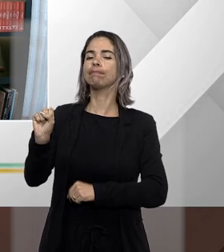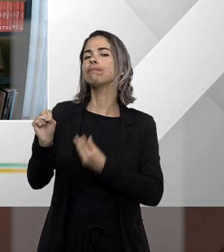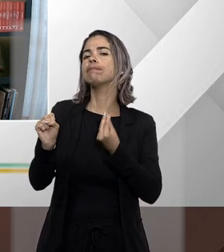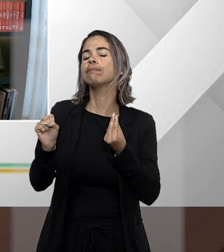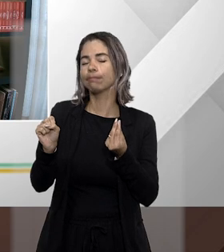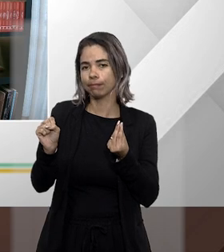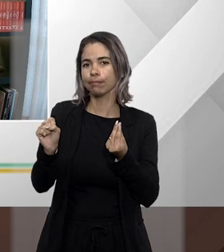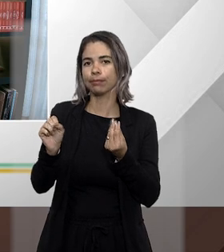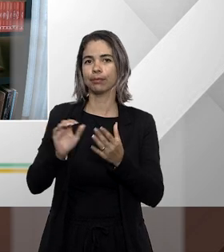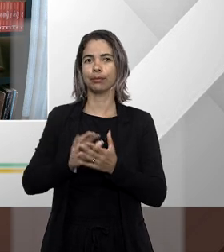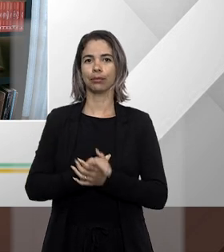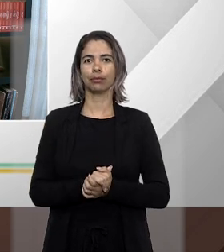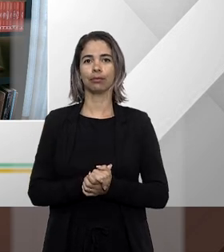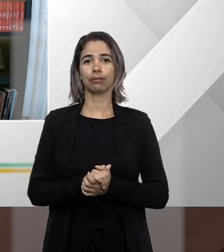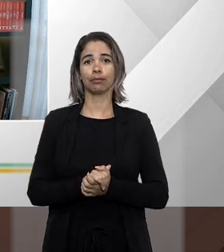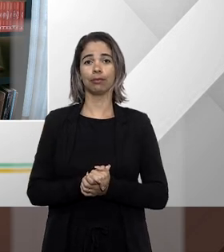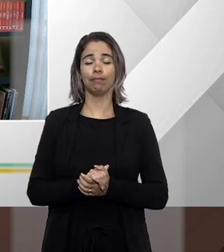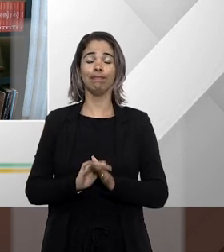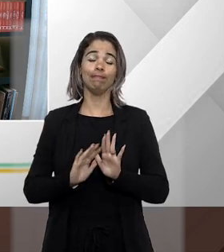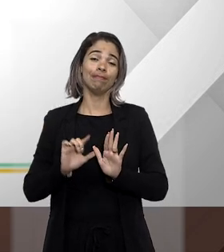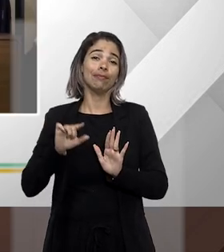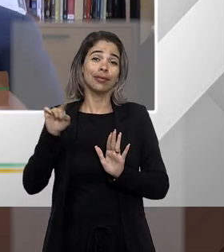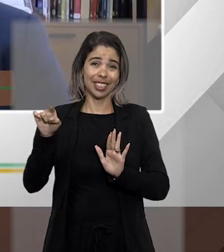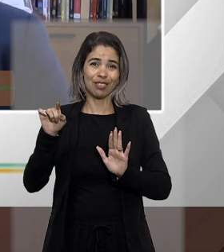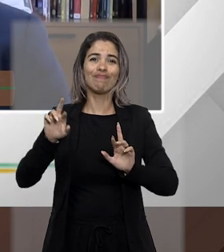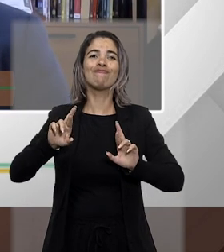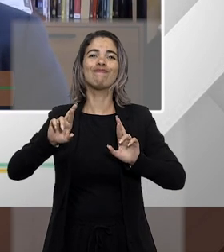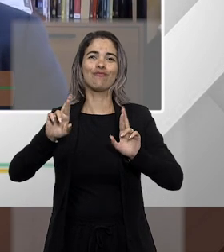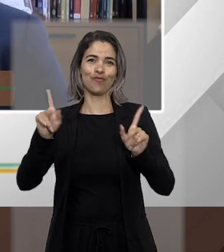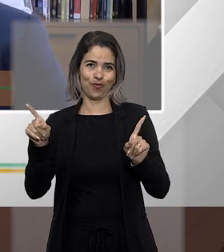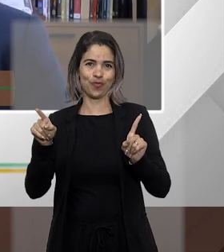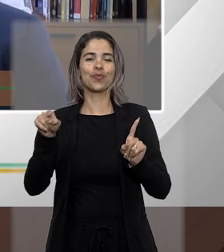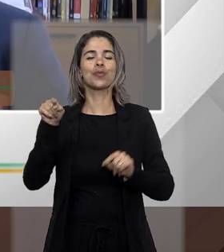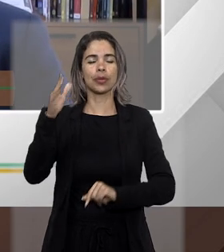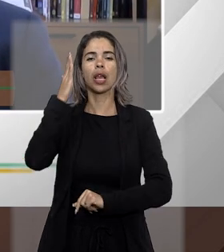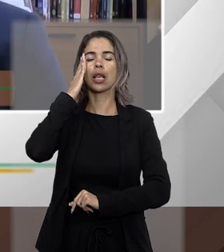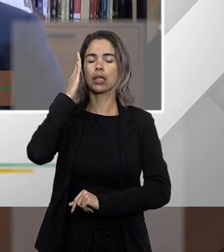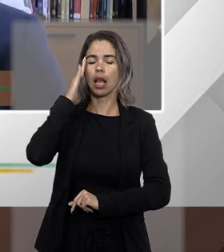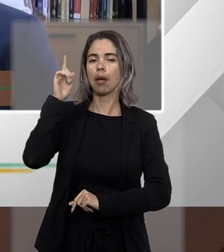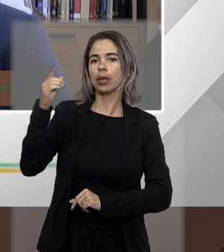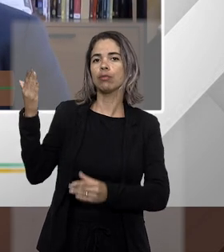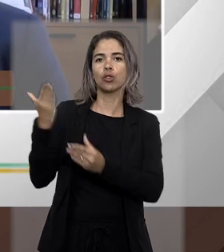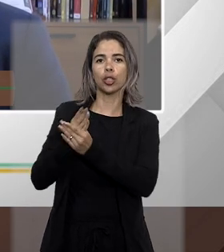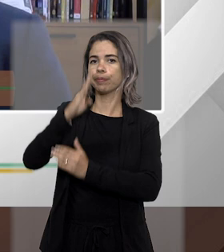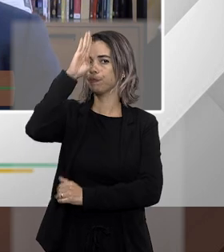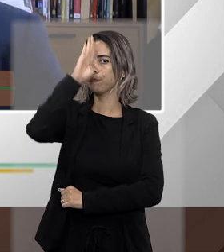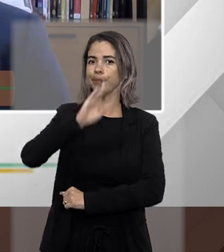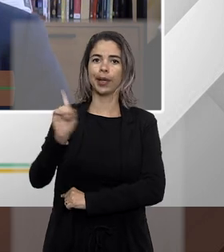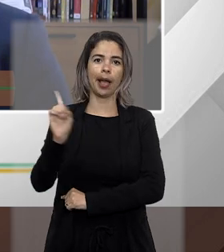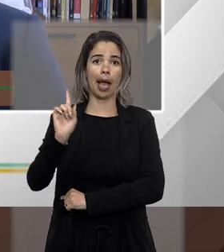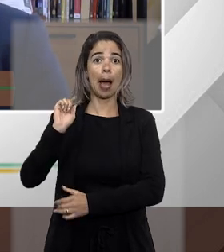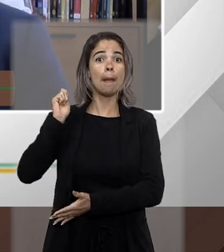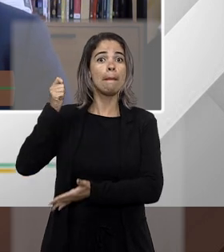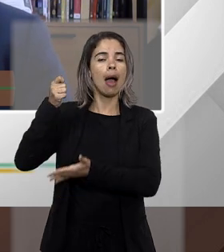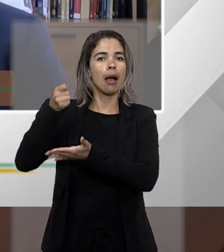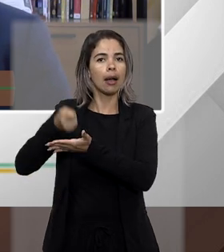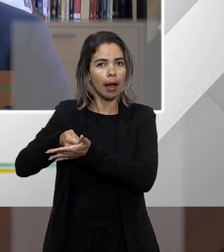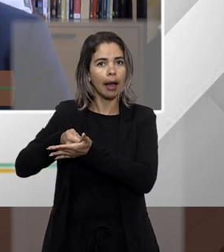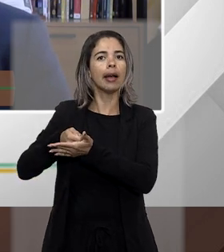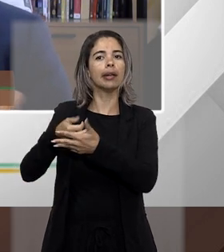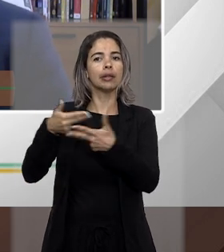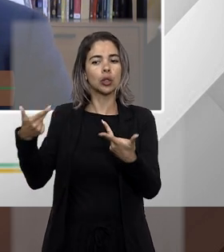pouquinho da regra mesmo não é um remédio constitucional gratuito o pagamento das custas ele deve ser suportado pela parte vencida